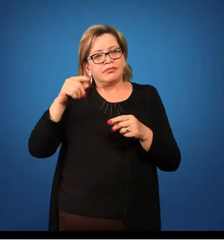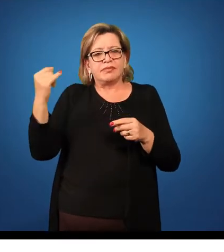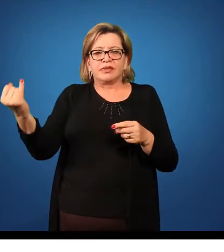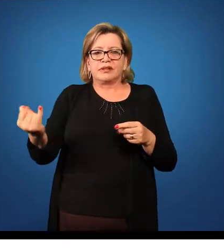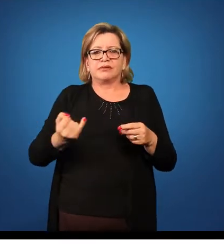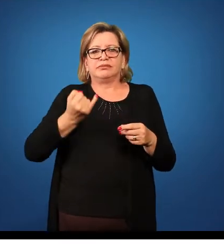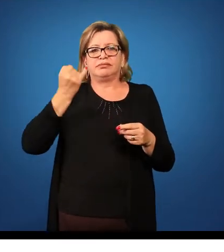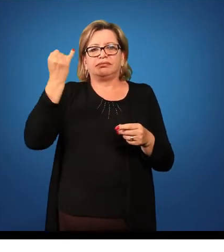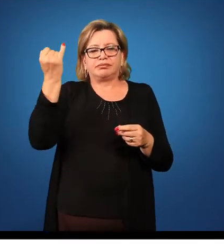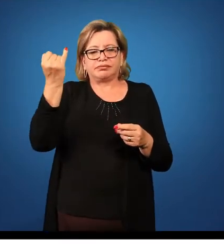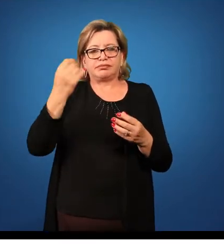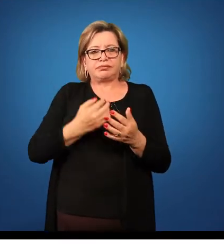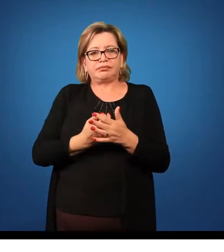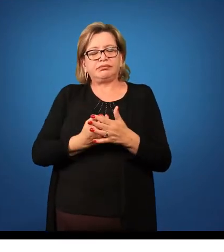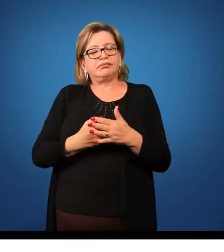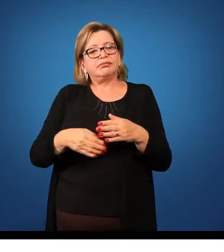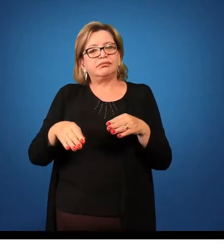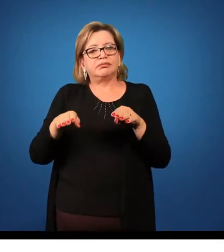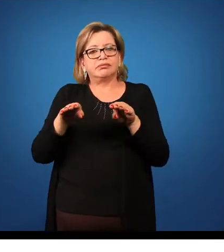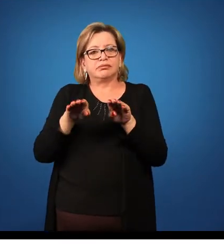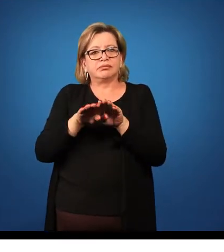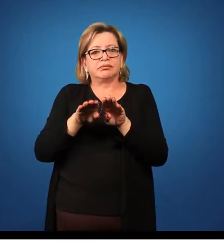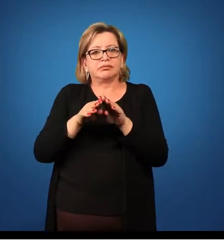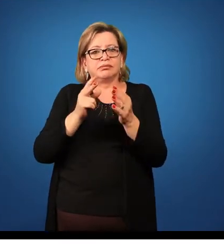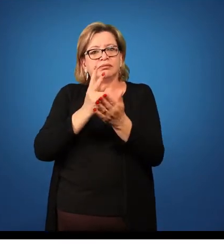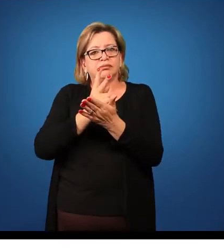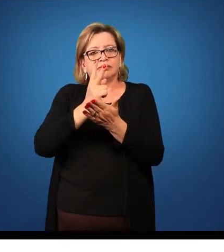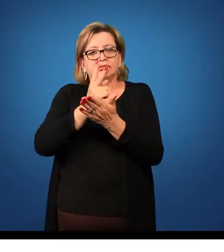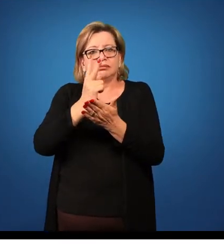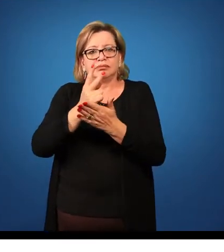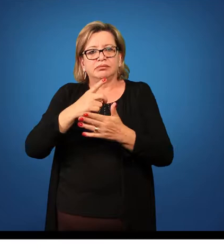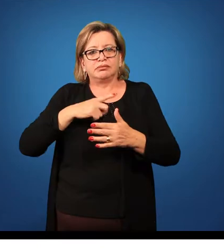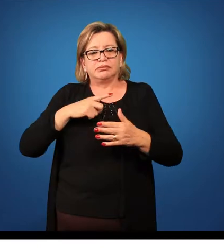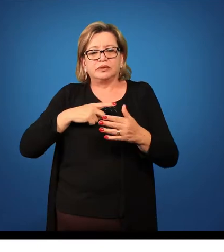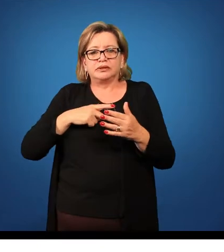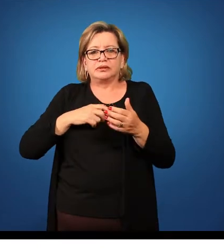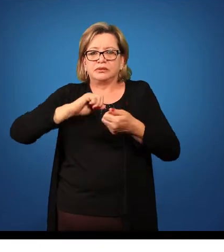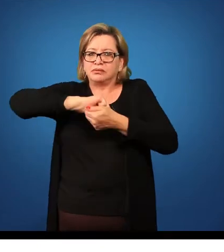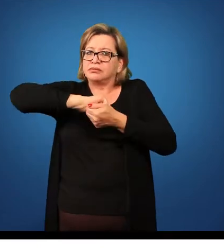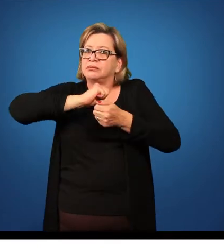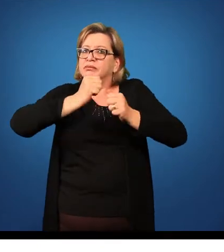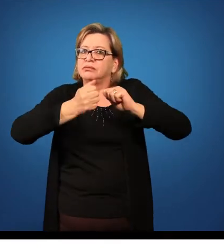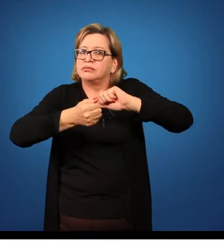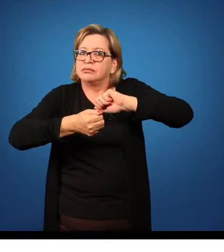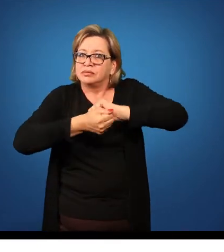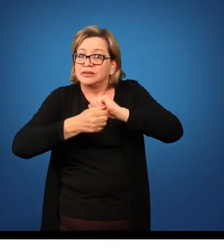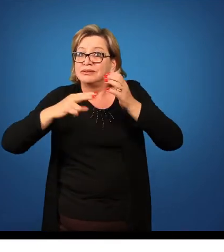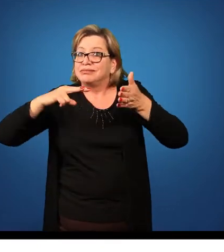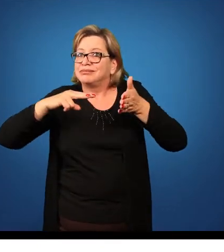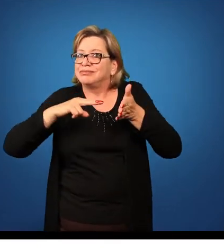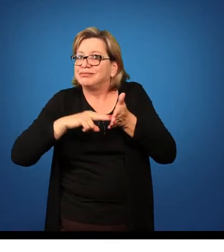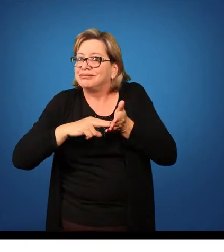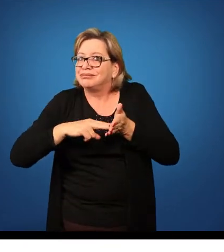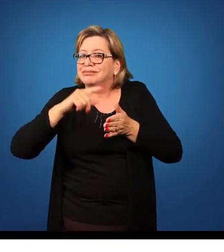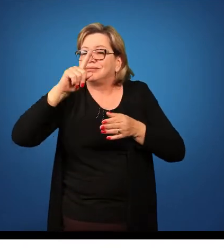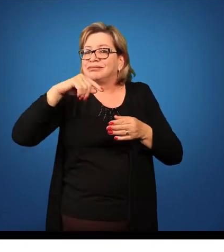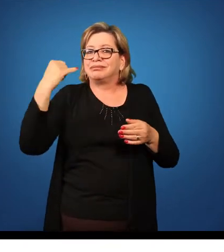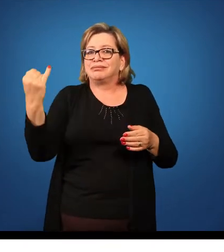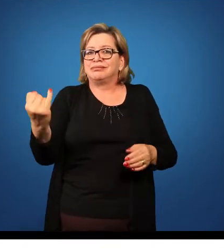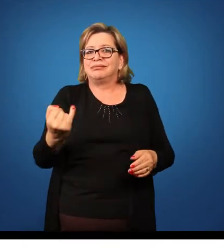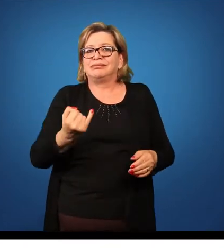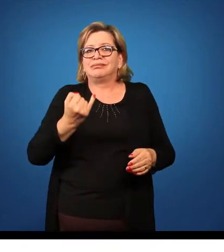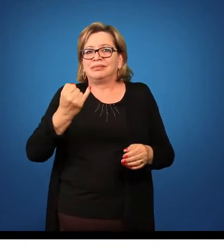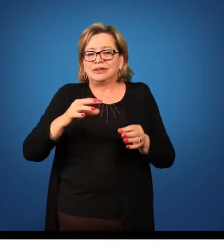extremamente importante. Sempre leve algum adaptador para a tomada, a energia elétrica, leve alguma